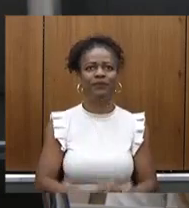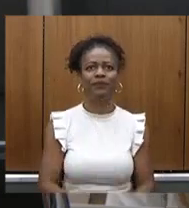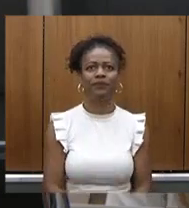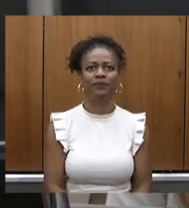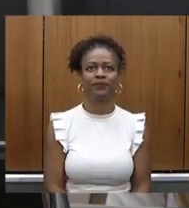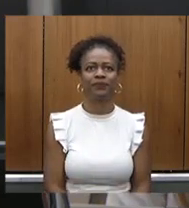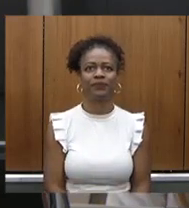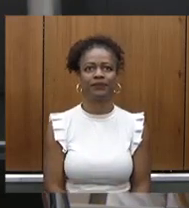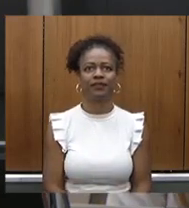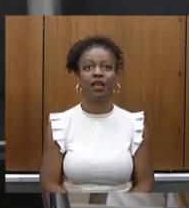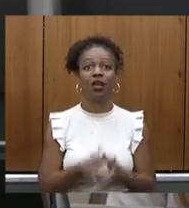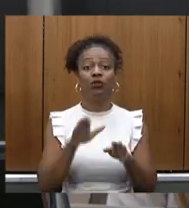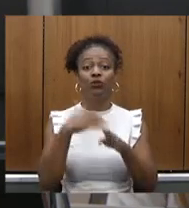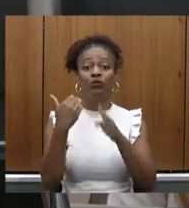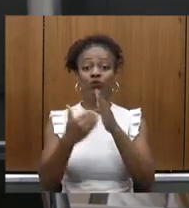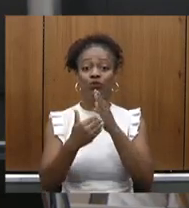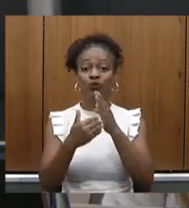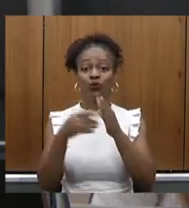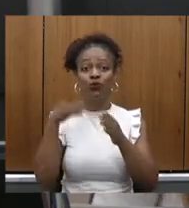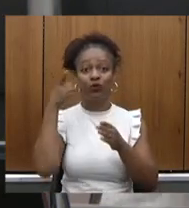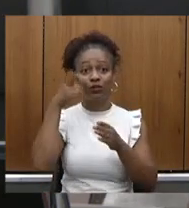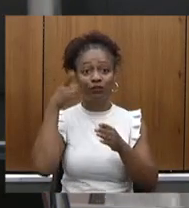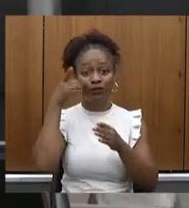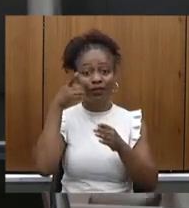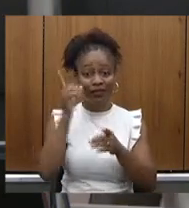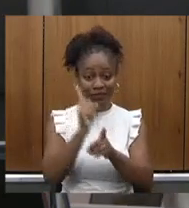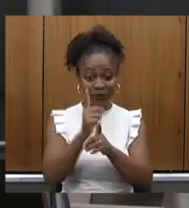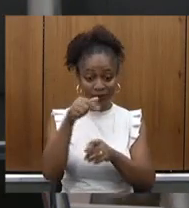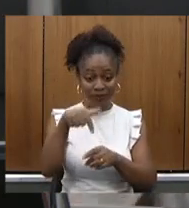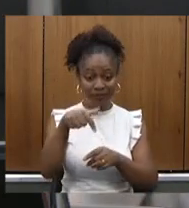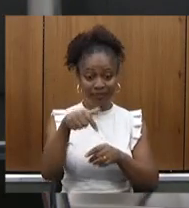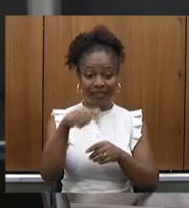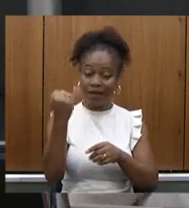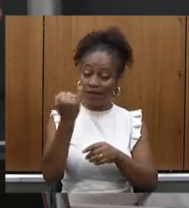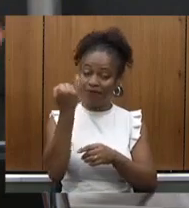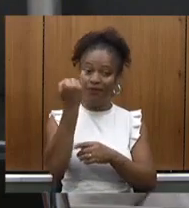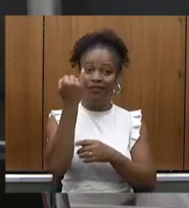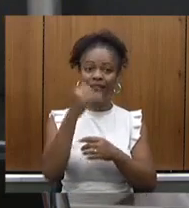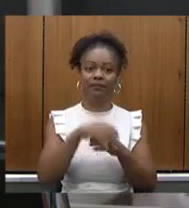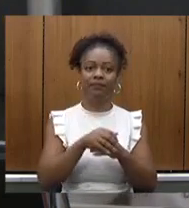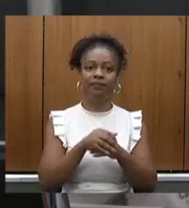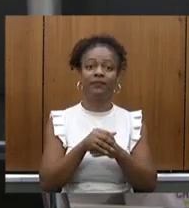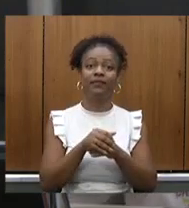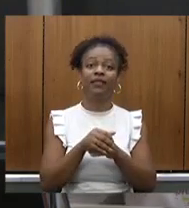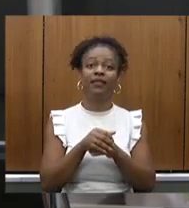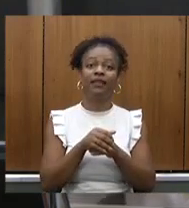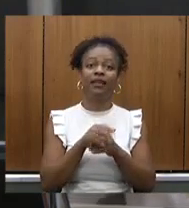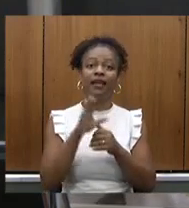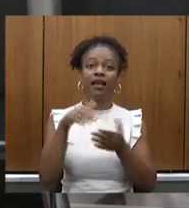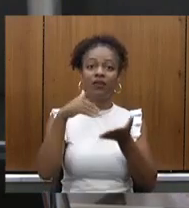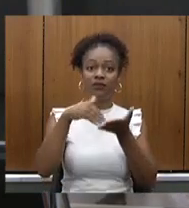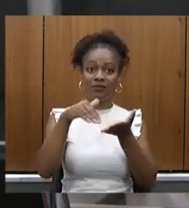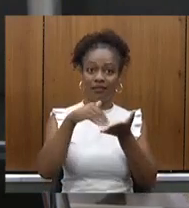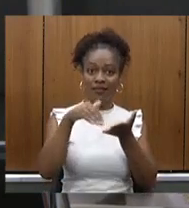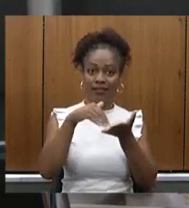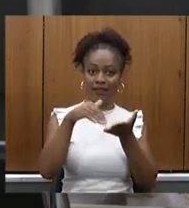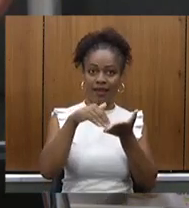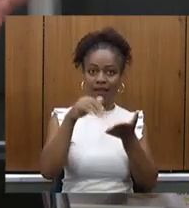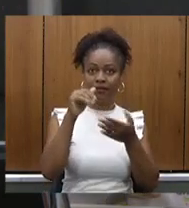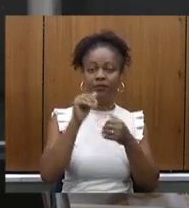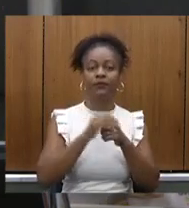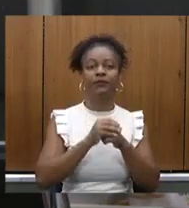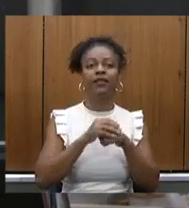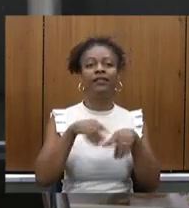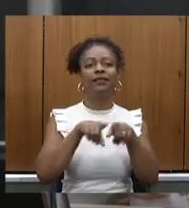deputados que aqui se encontram neste momento importante uma palavra muito especial também ao nosso secretário André secretário de Junto e a